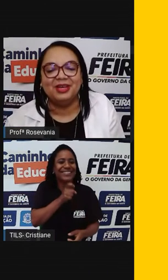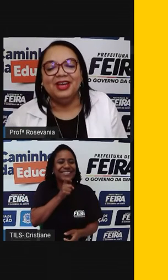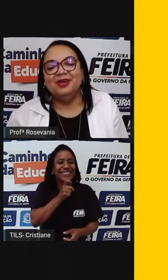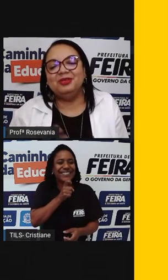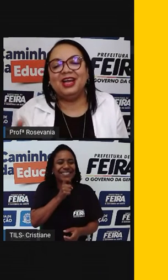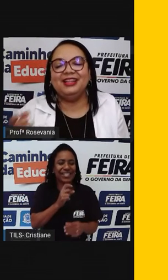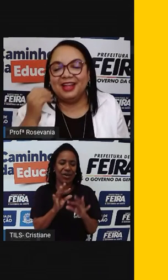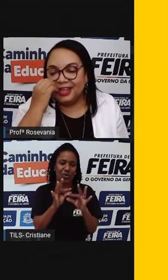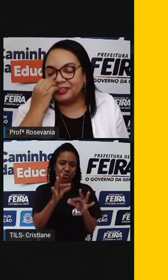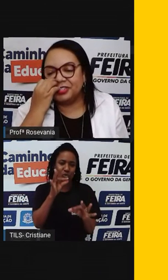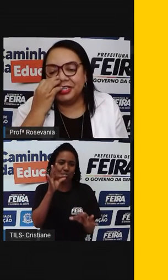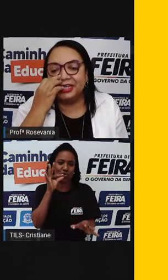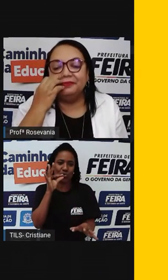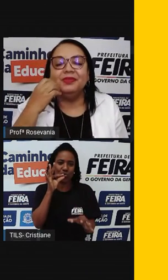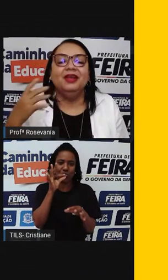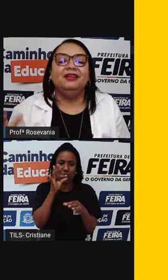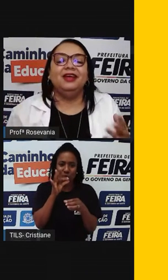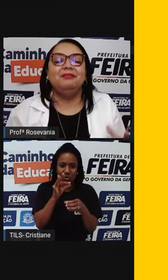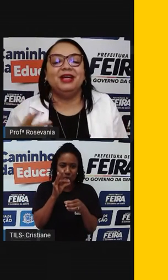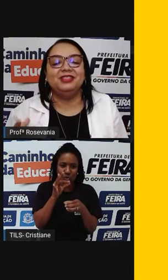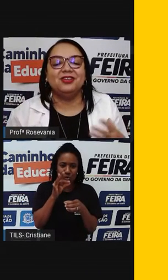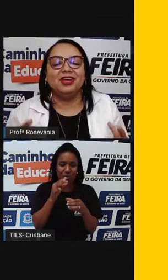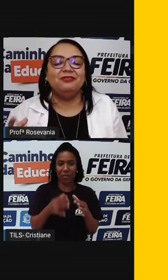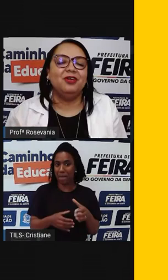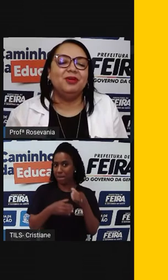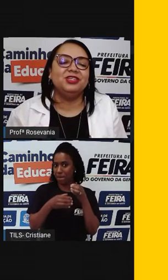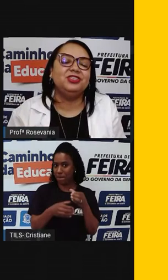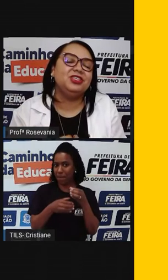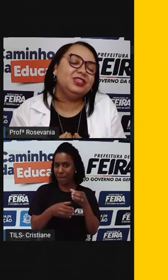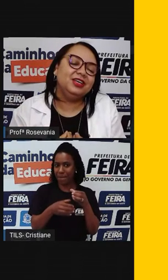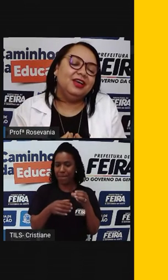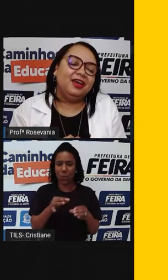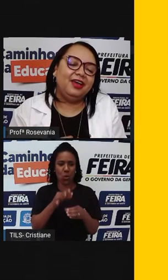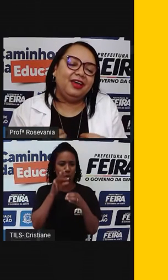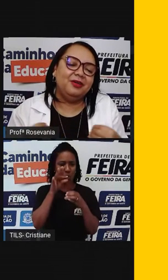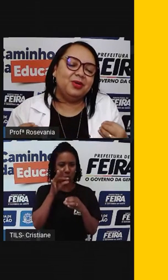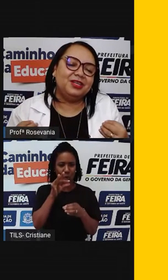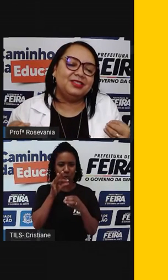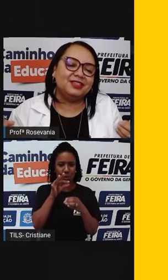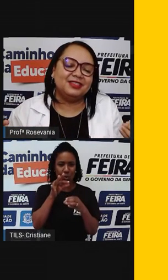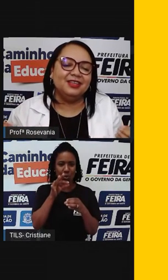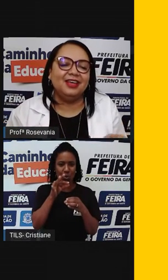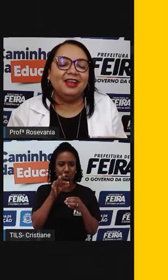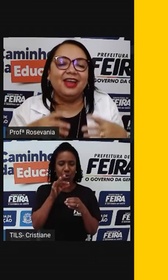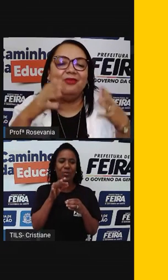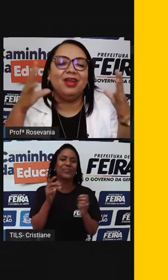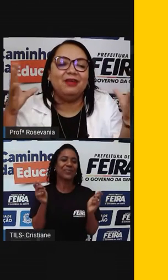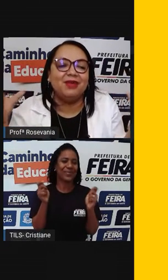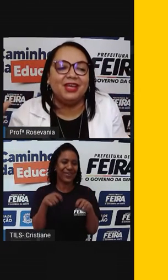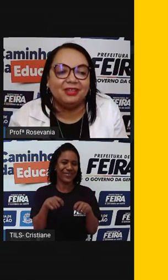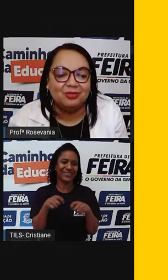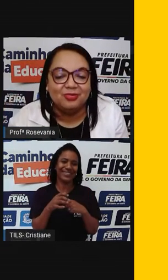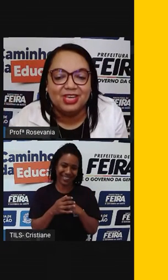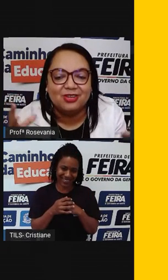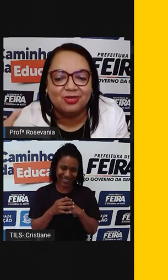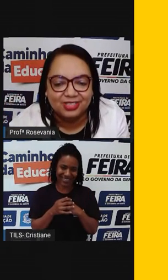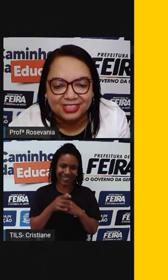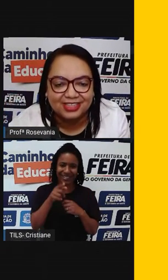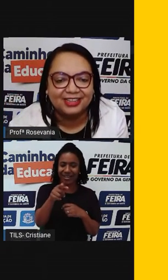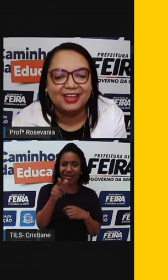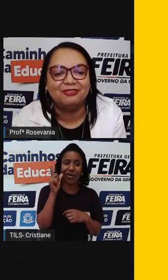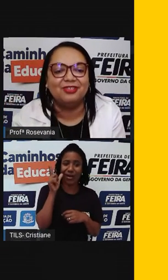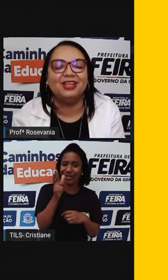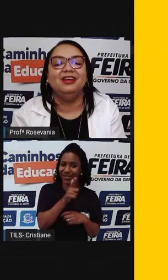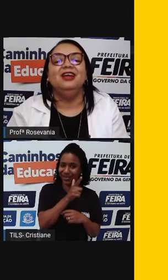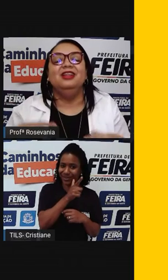enorme, o daí está até chique, mas de qualquer forma, gente bora dizer assim, que ele é um elemento, um ícone